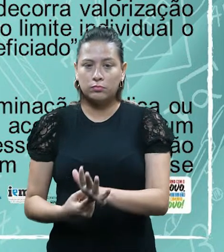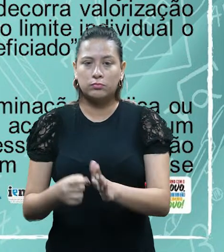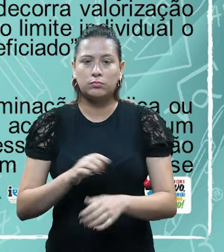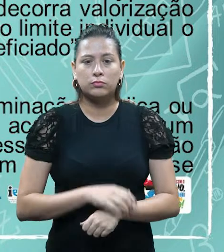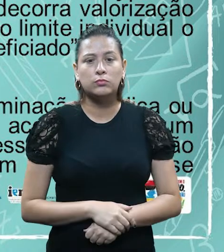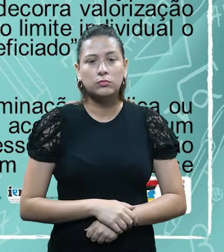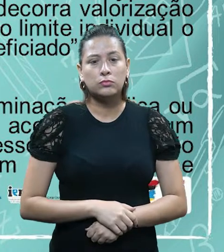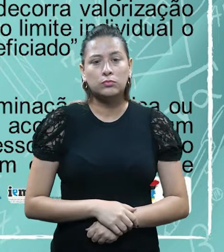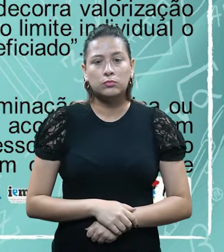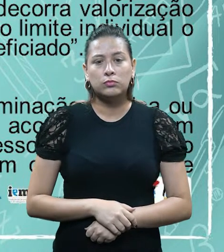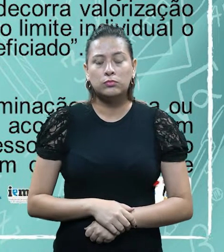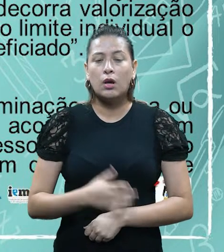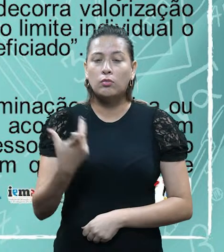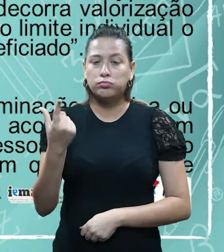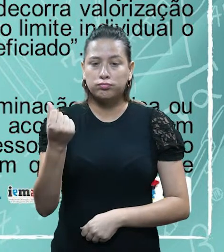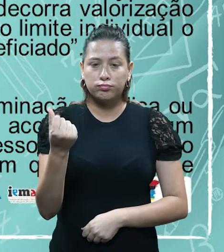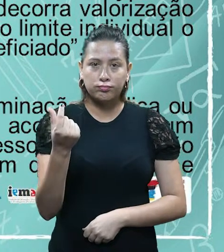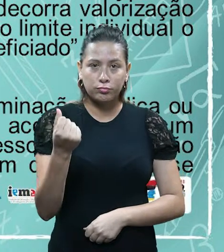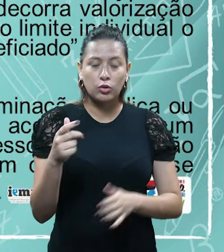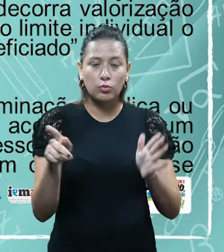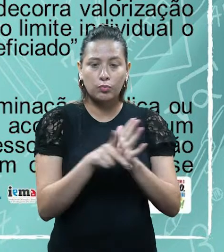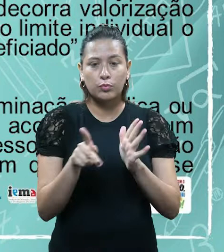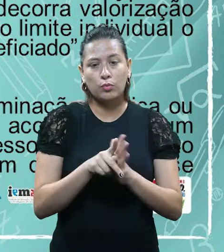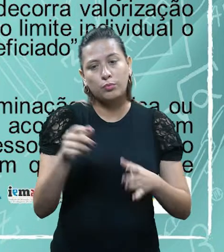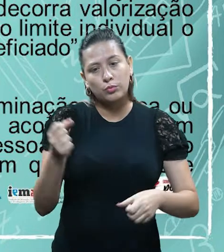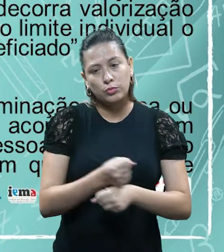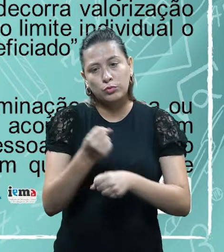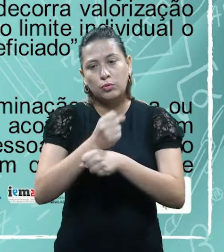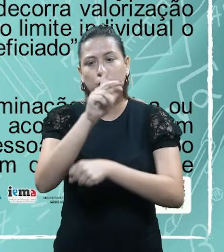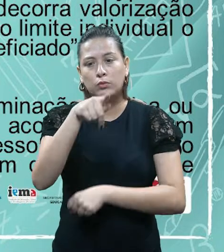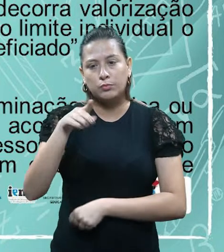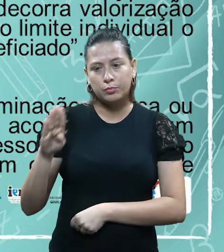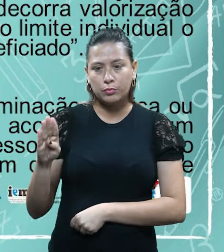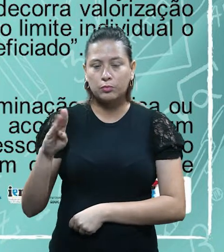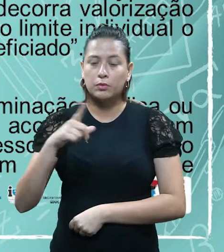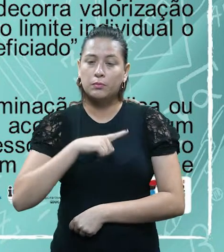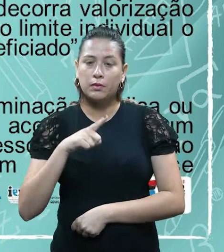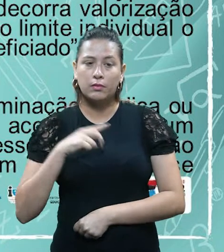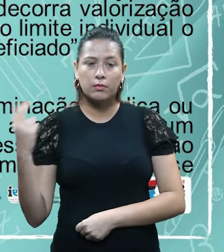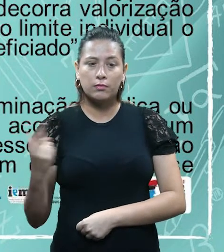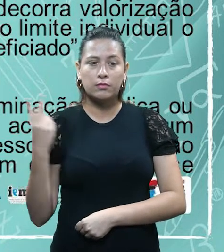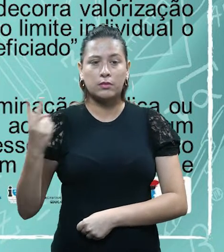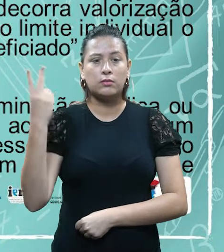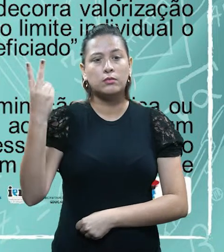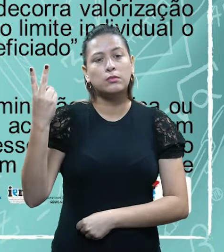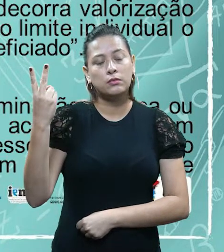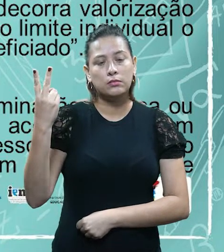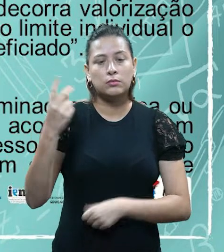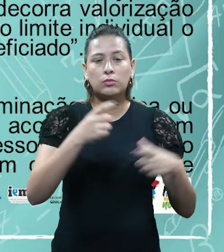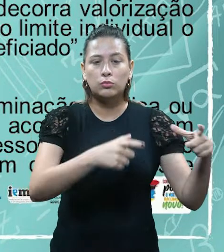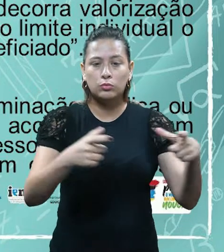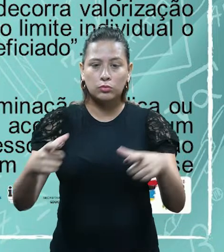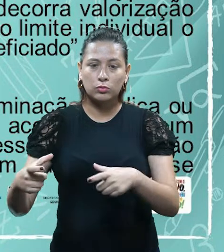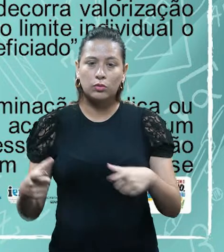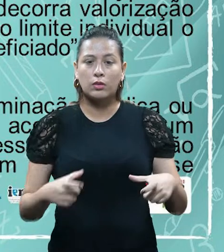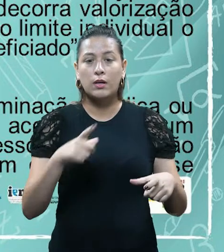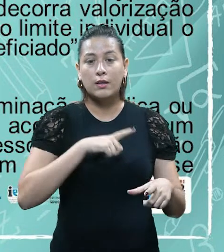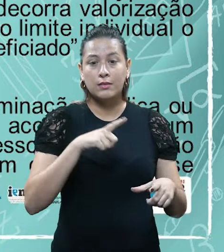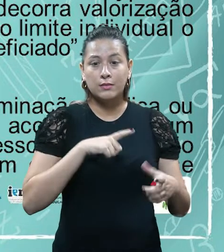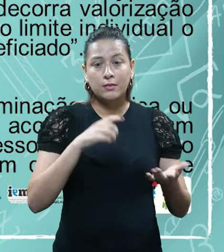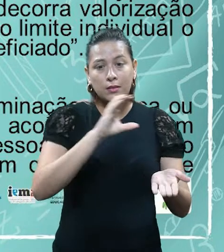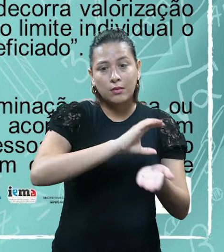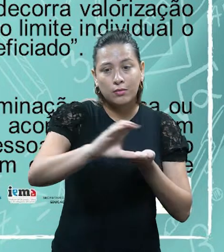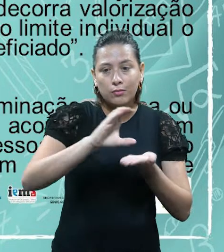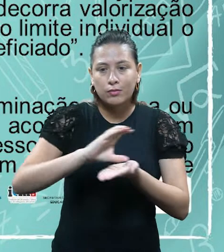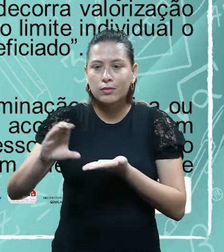obras públicas de que decorra a valorização imobiliária, tendo como limite total as despesas realizadas e como